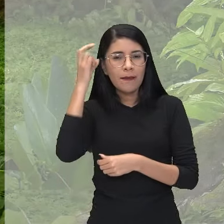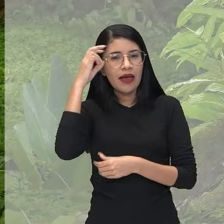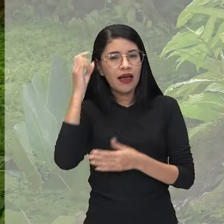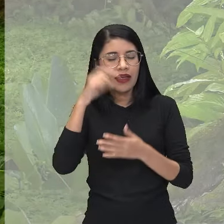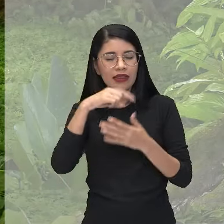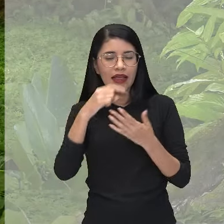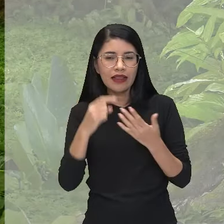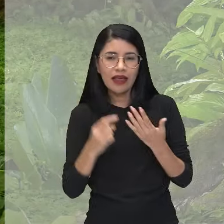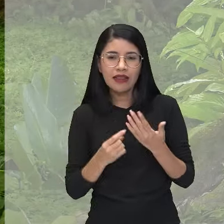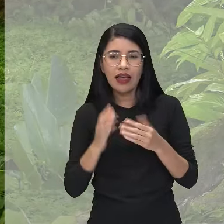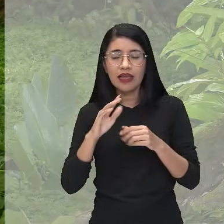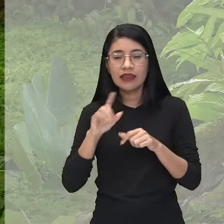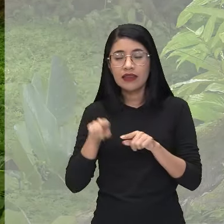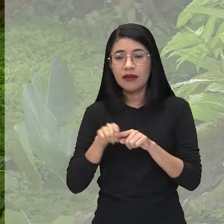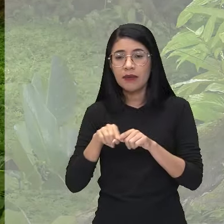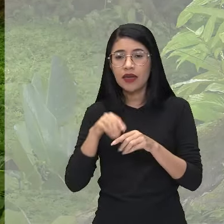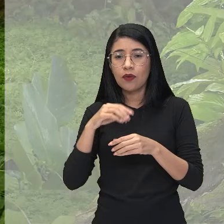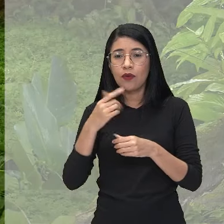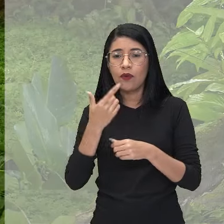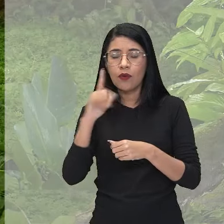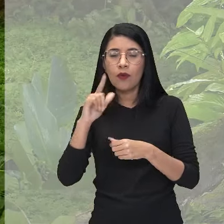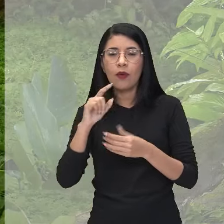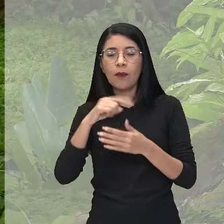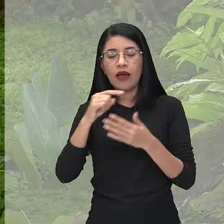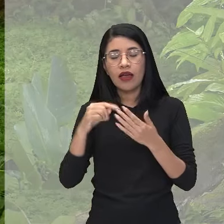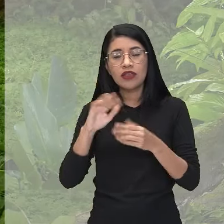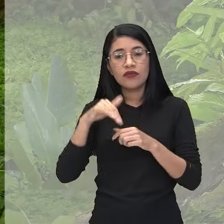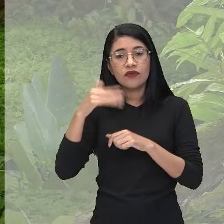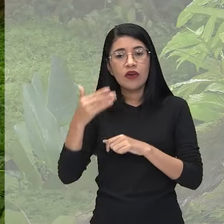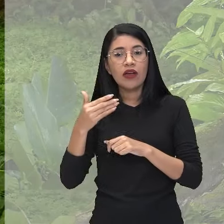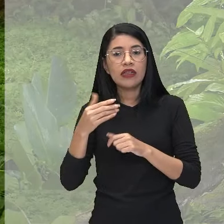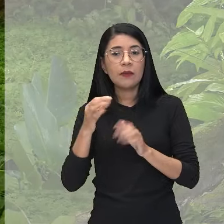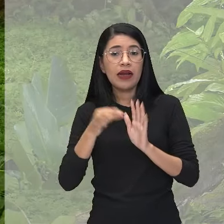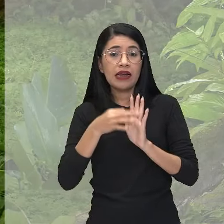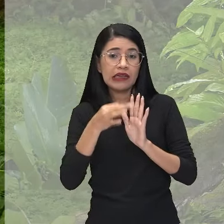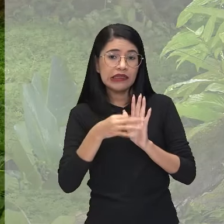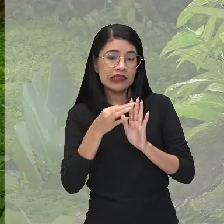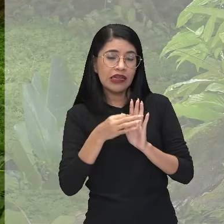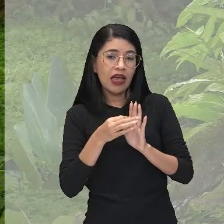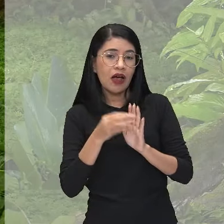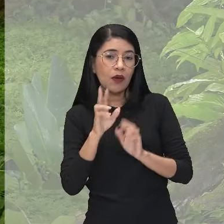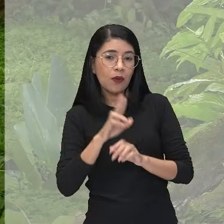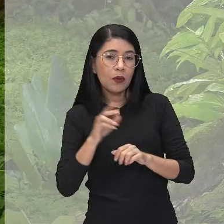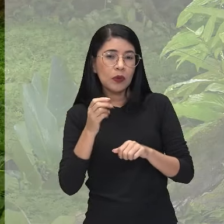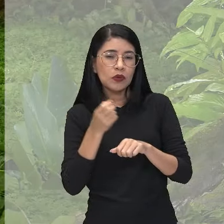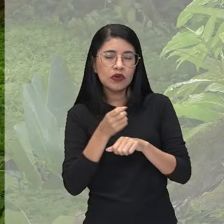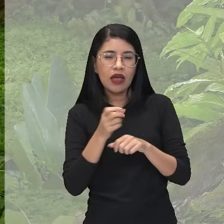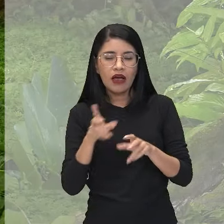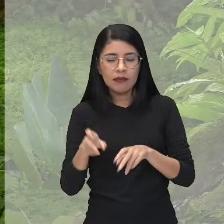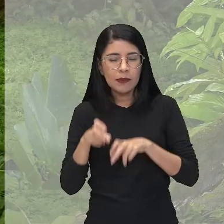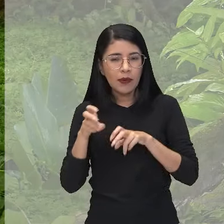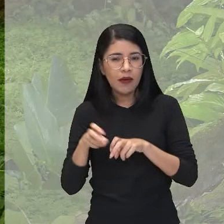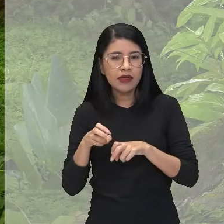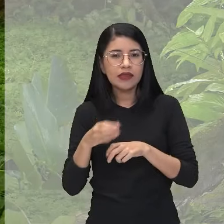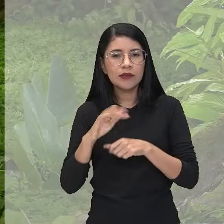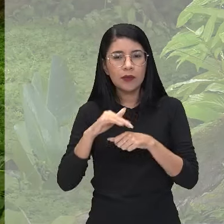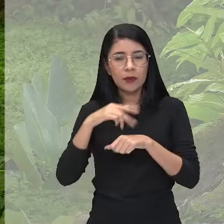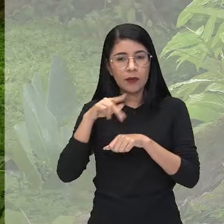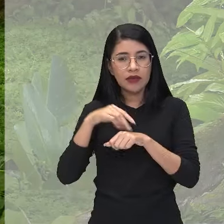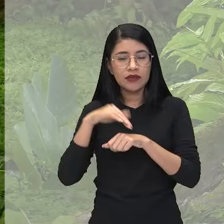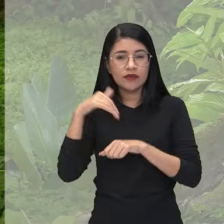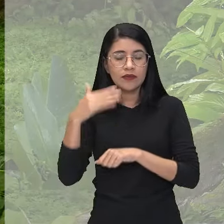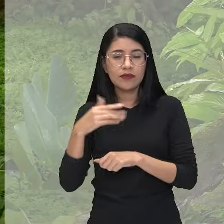exógenos, né? Aproveitando aí o ensejo para criticar a exploração estrangeira. A peça